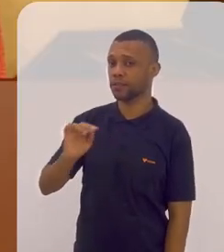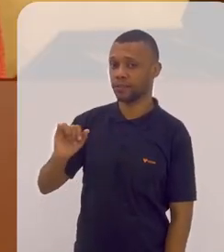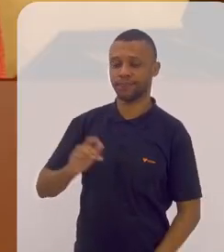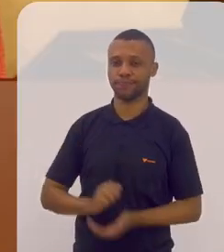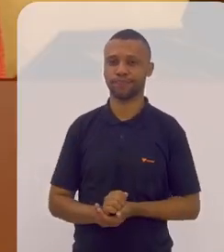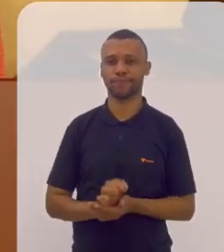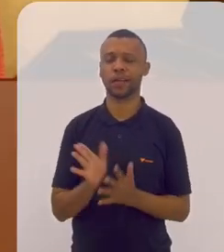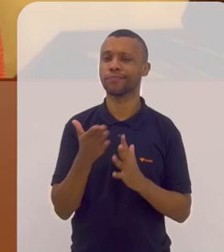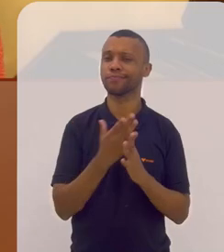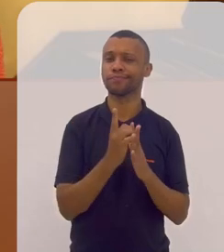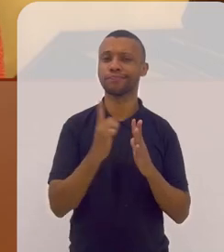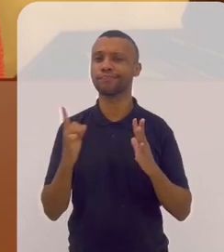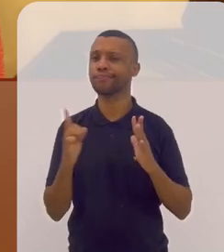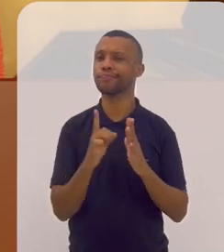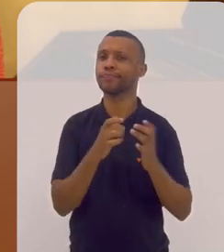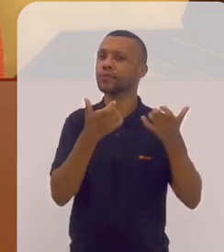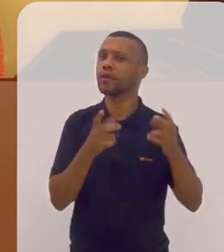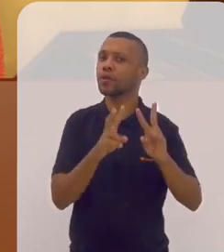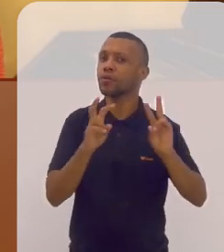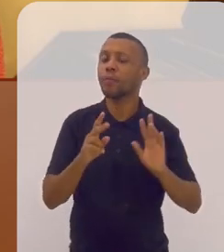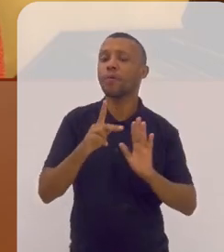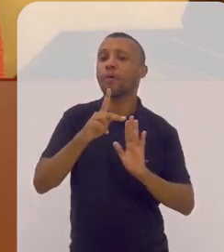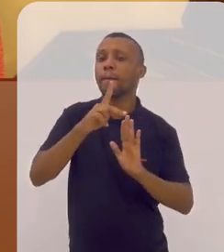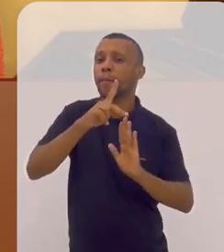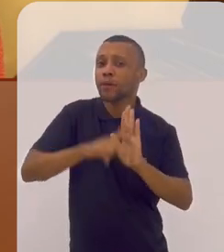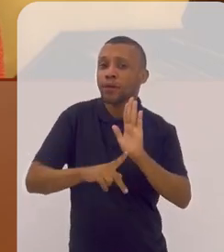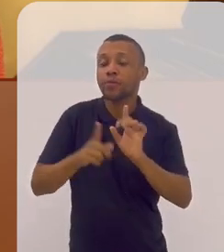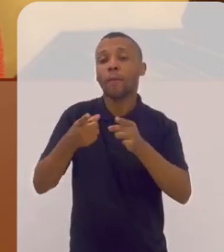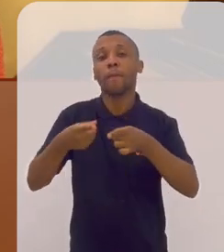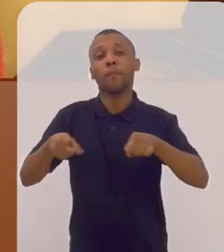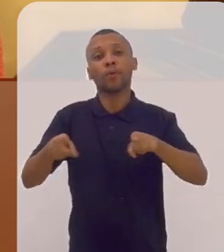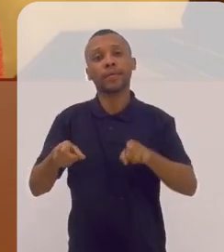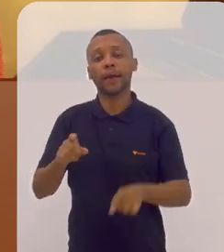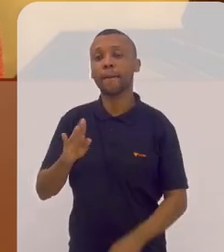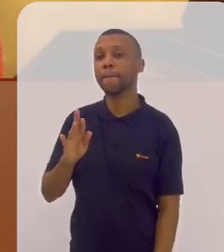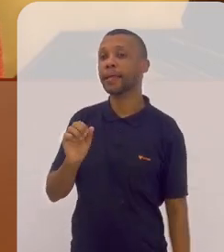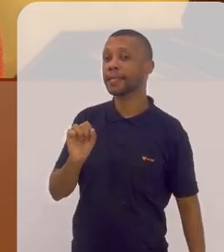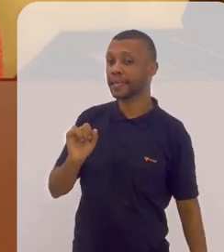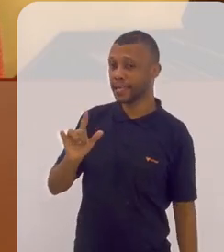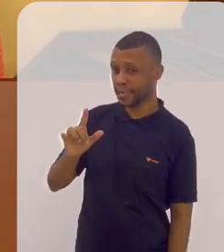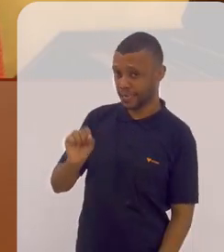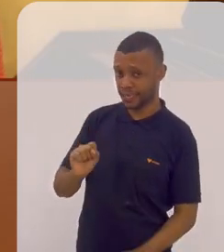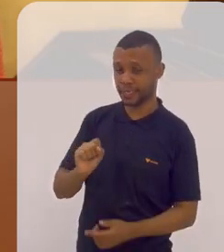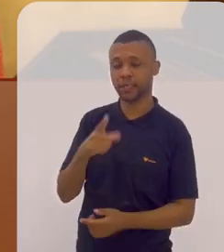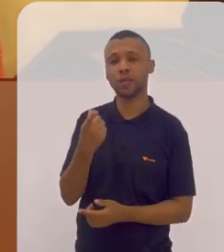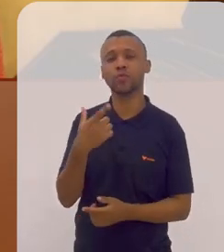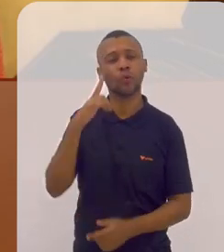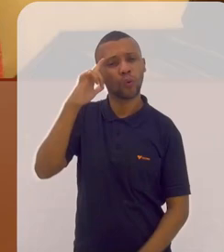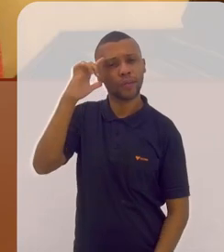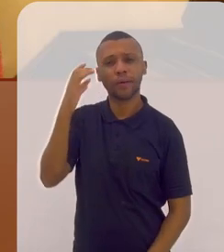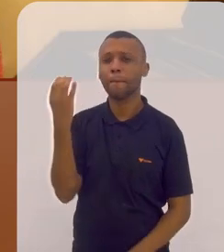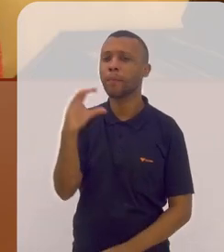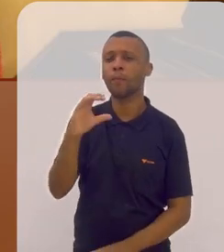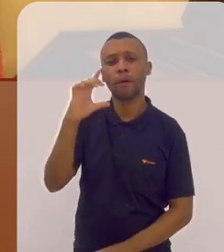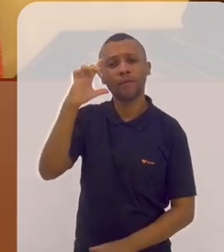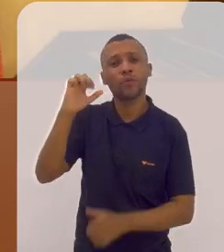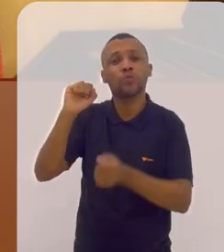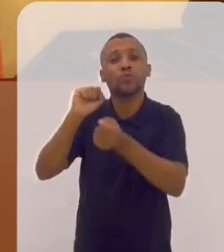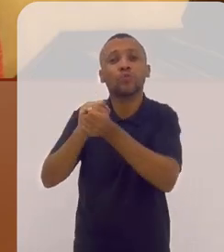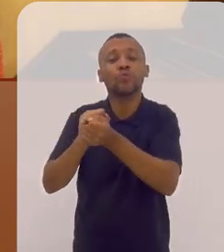nós falávamos sobre o Música Brasilis e no seu Instagram, por exemplo, tem uma foto sua com o Nelson Sargento.